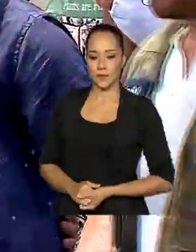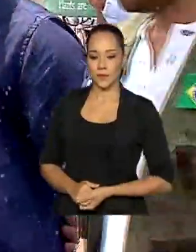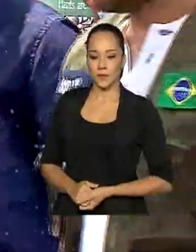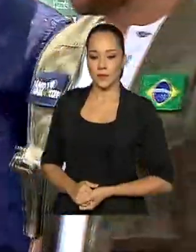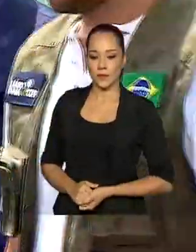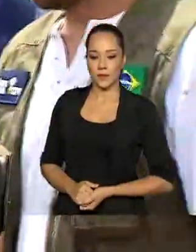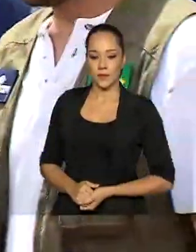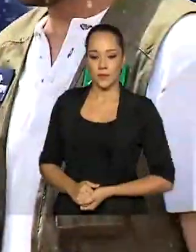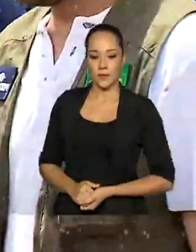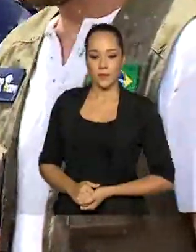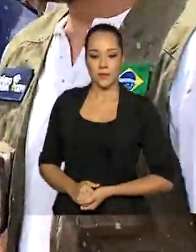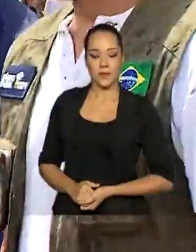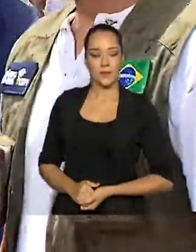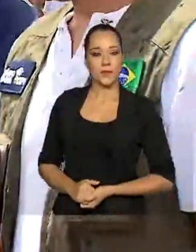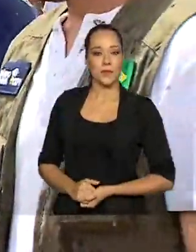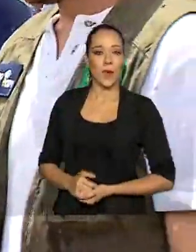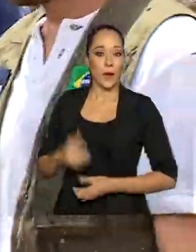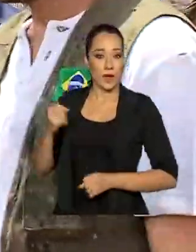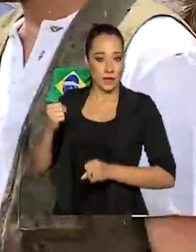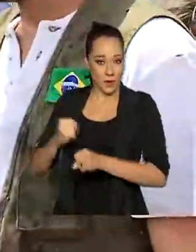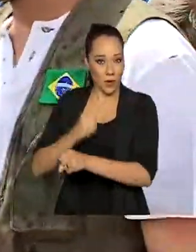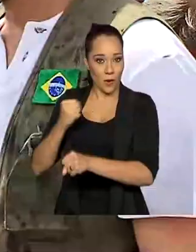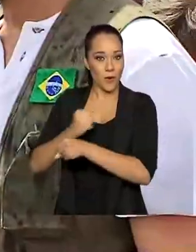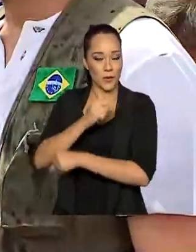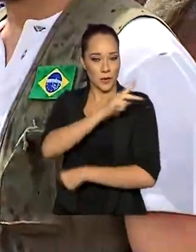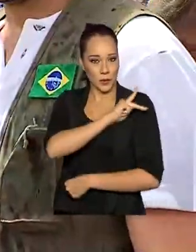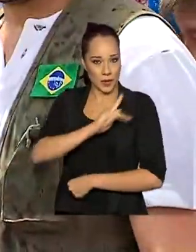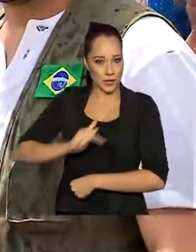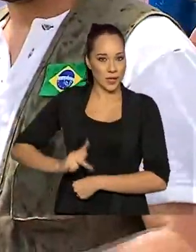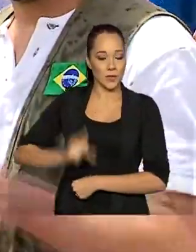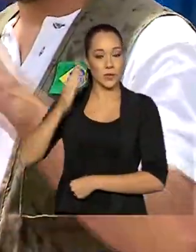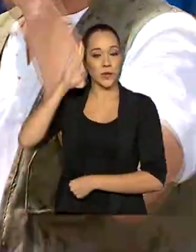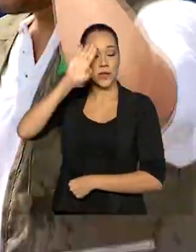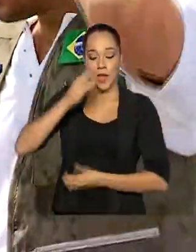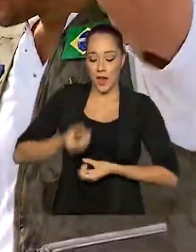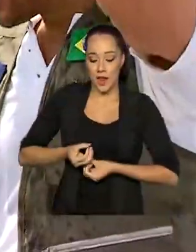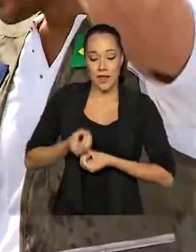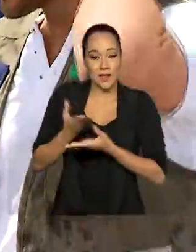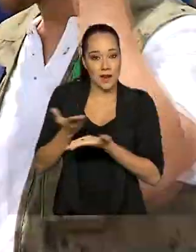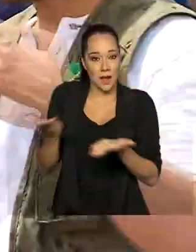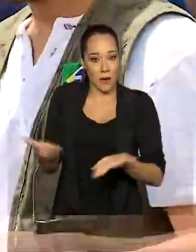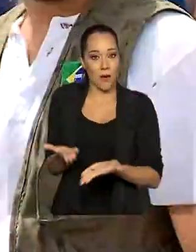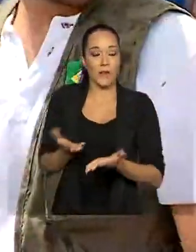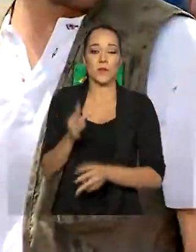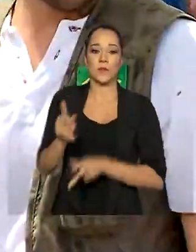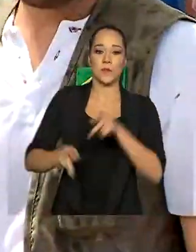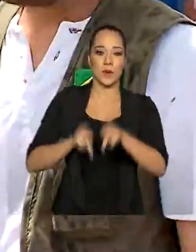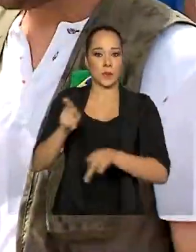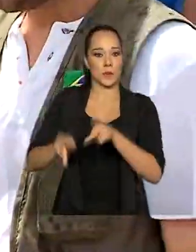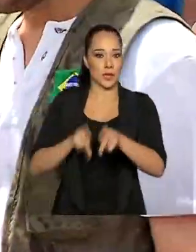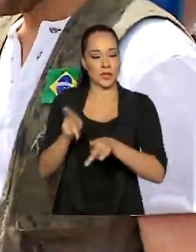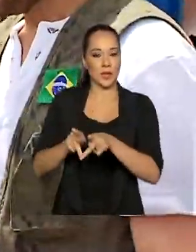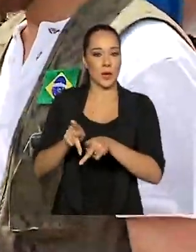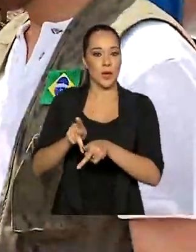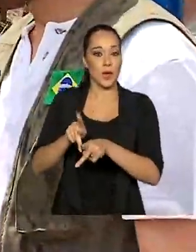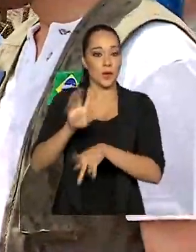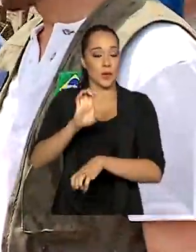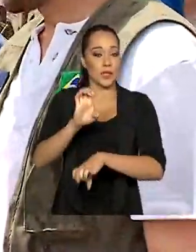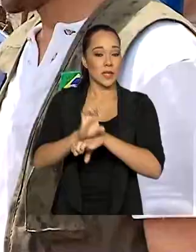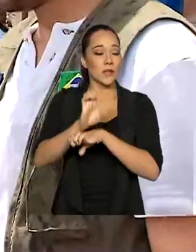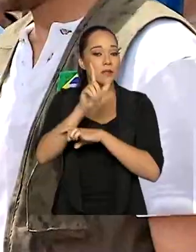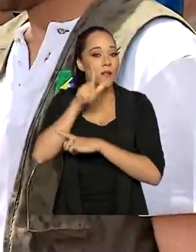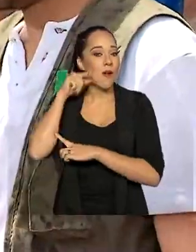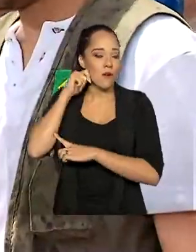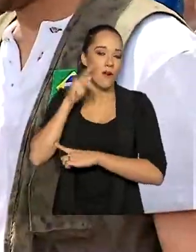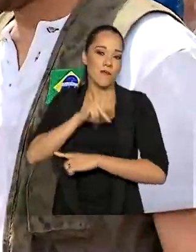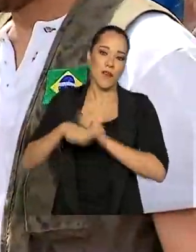Esta obra que o presidente Jair Bolsonaro entrega hoje para a população do estado de Alagoas deve